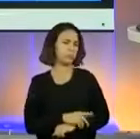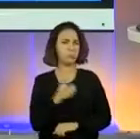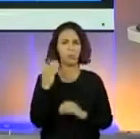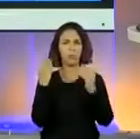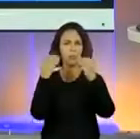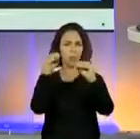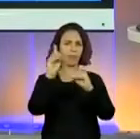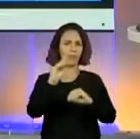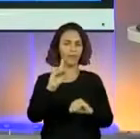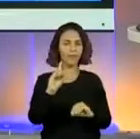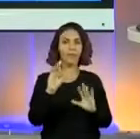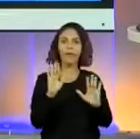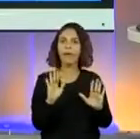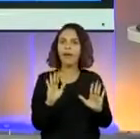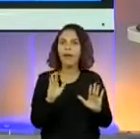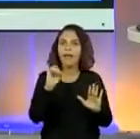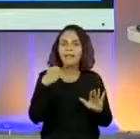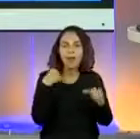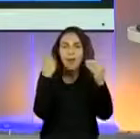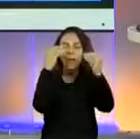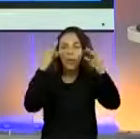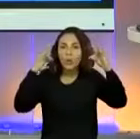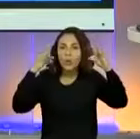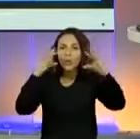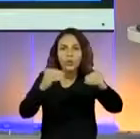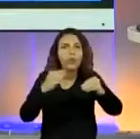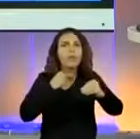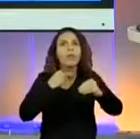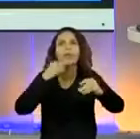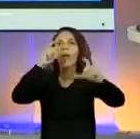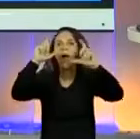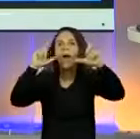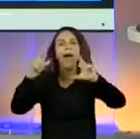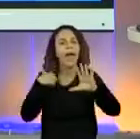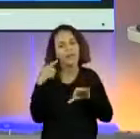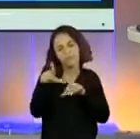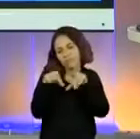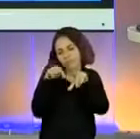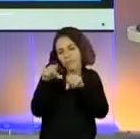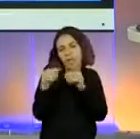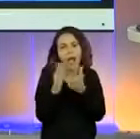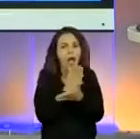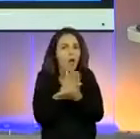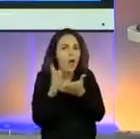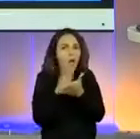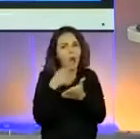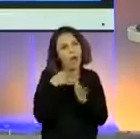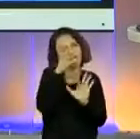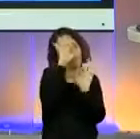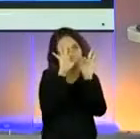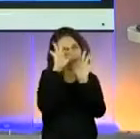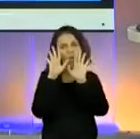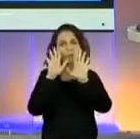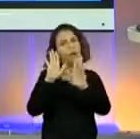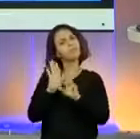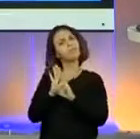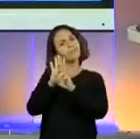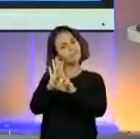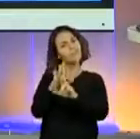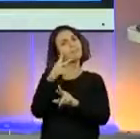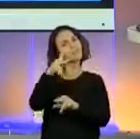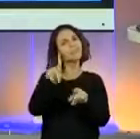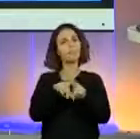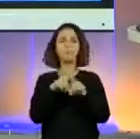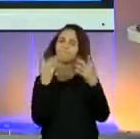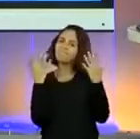colocou o meu. Gente, se eu fosse colocar, não ia dar. Eu peguei, selecionei alguns ali e montei. Mas se sintam representados. mais